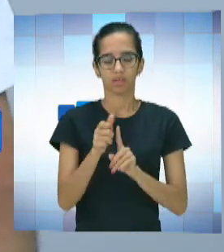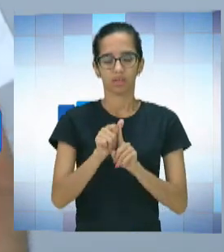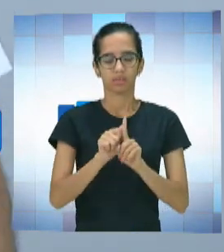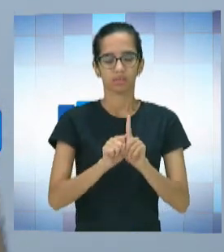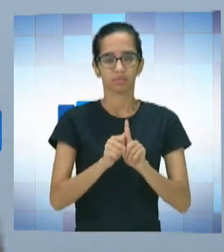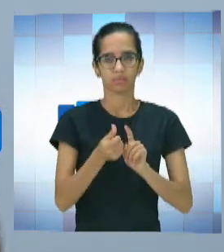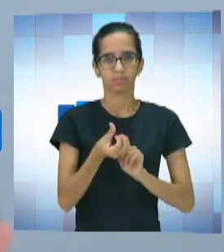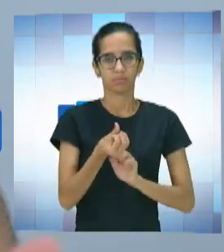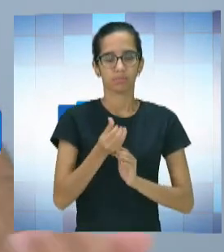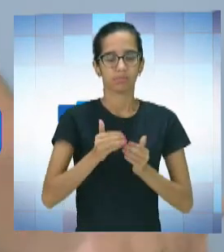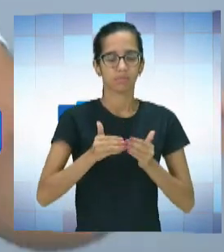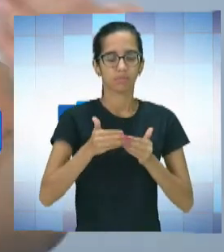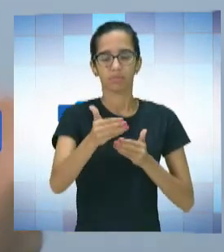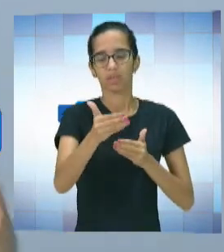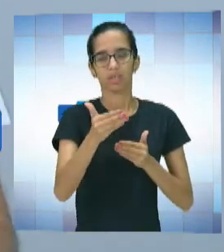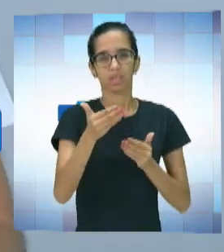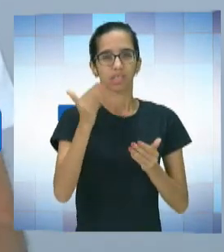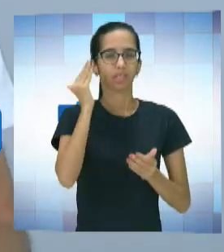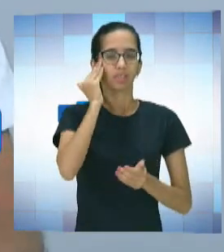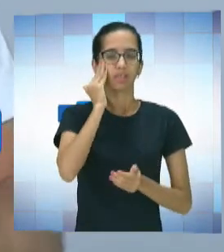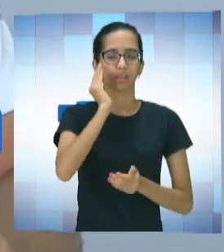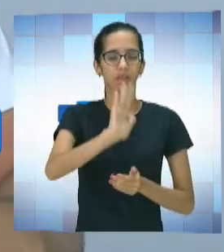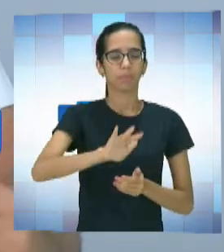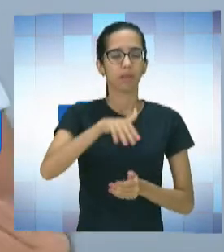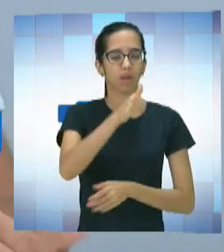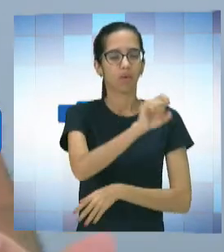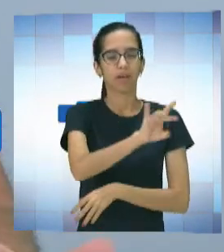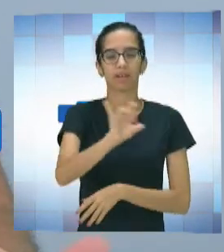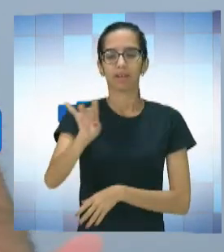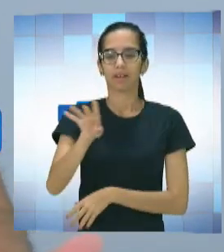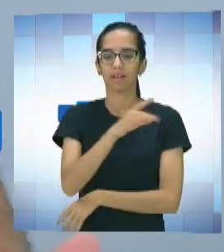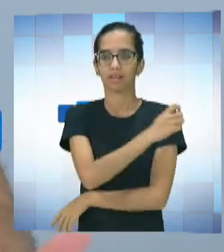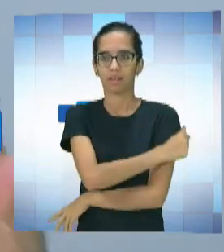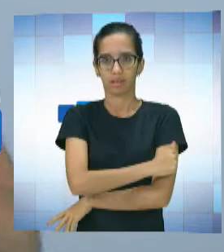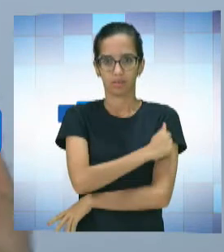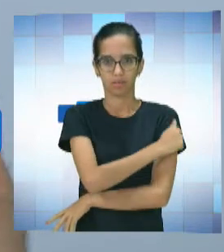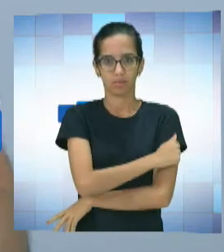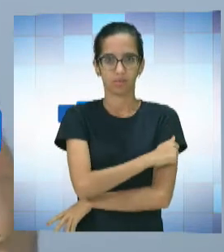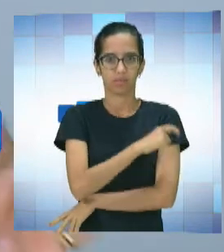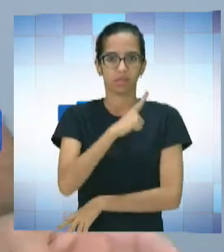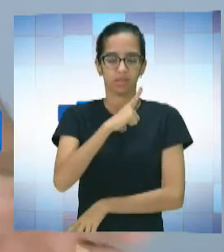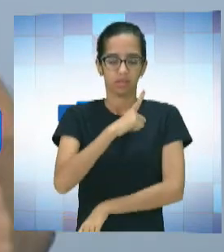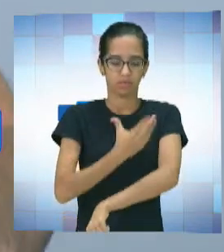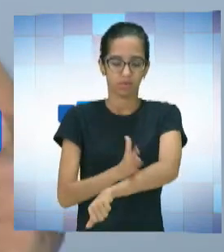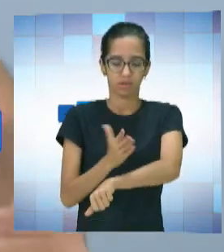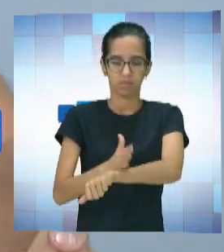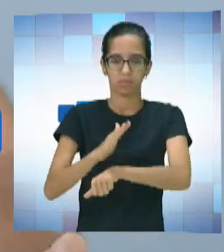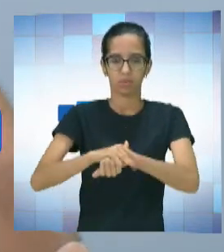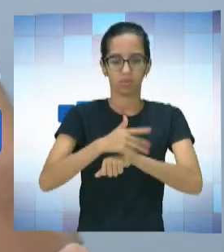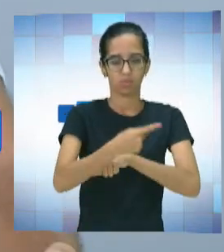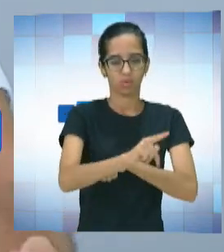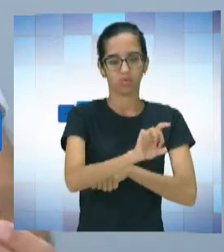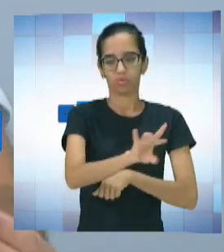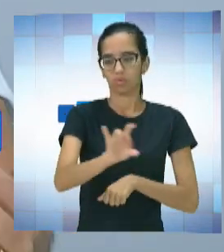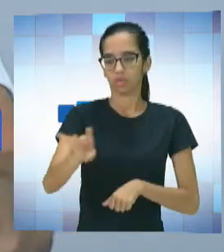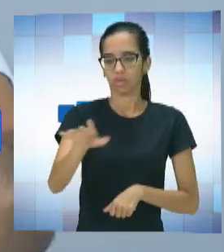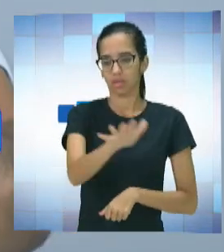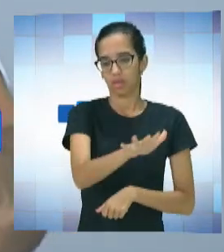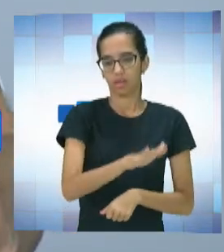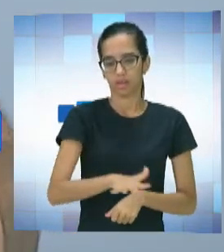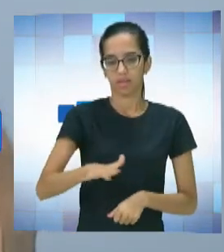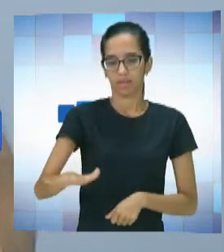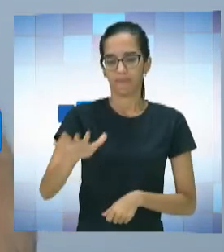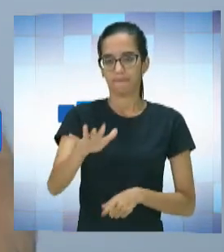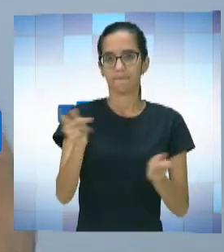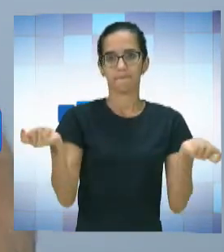para cada aluno que eles estão recebendo. Existe um treinamento específico em cada área, para que eles possam